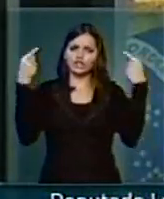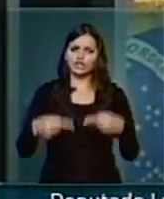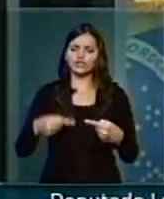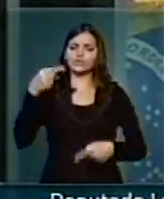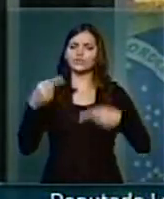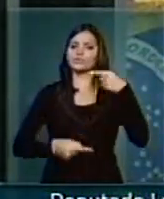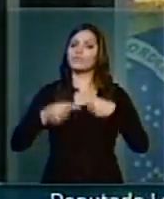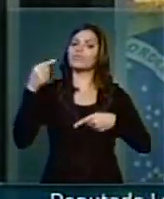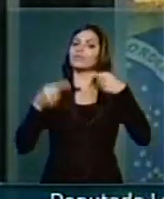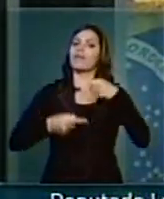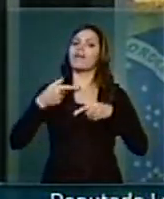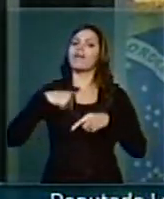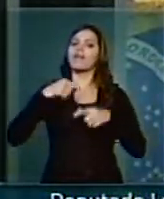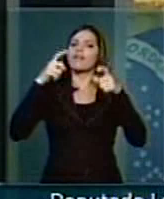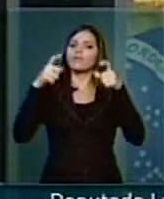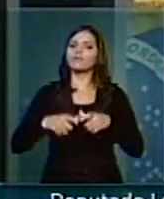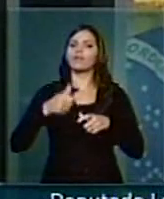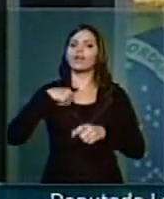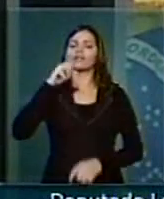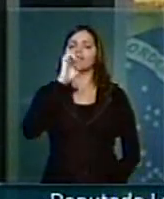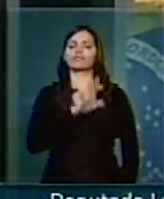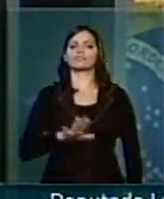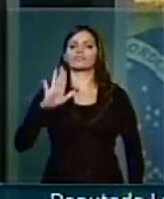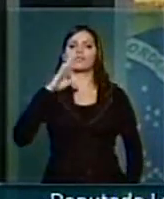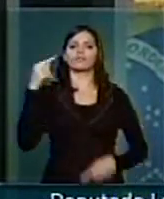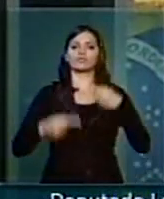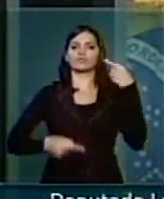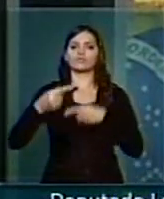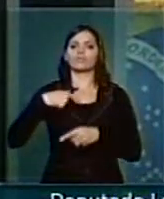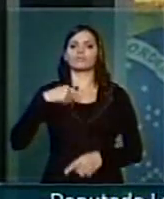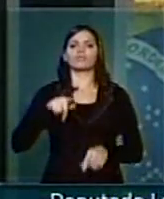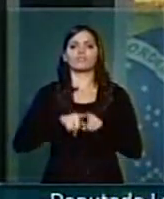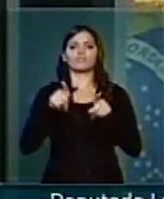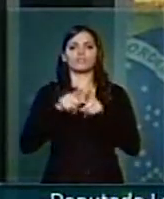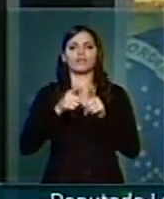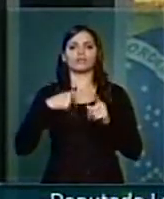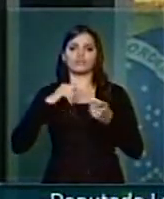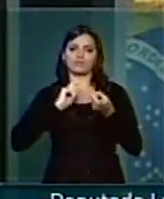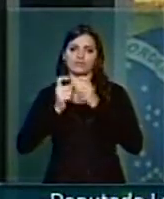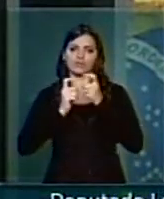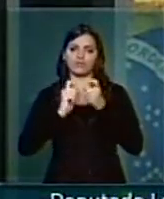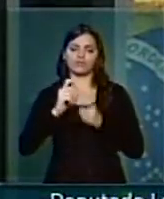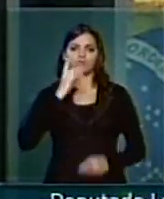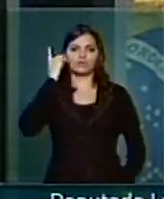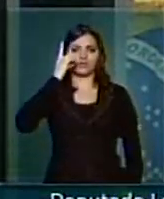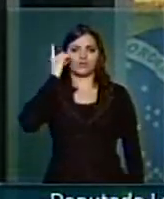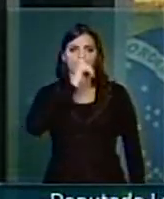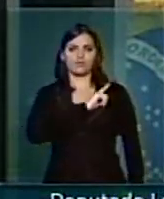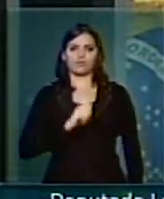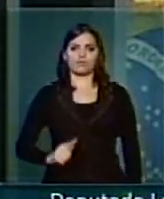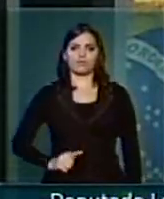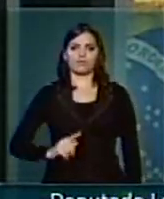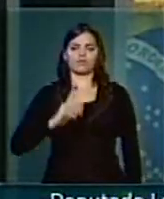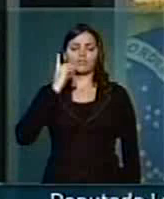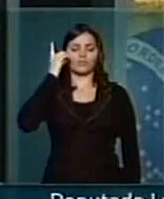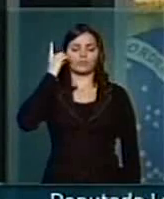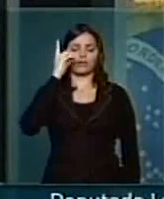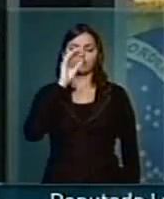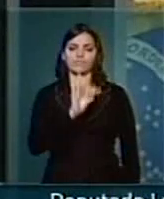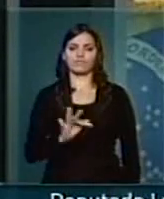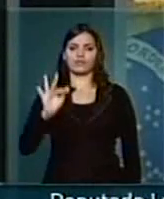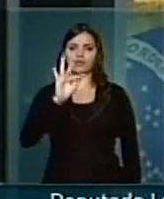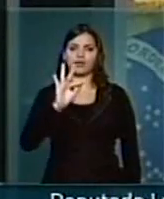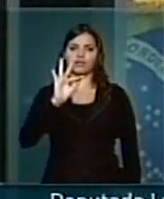debate, que é o espaço nacional da discussão dos nossos governadores, deputados estaduais, federais, senadores e